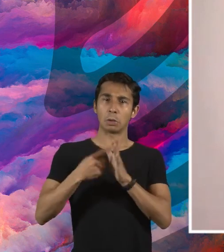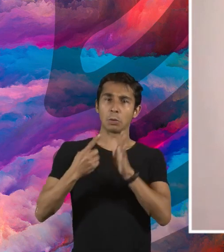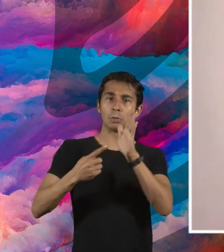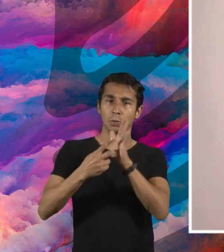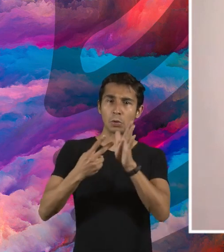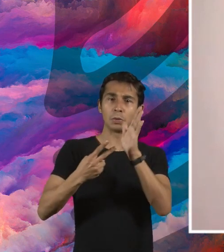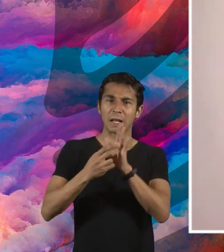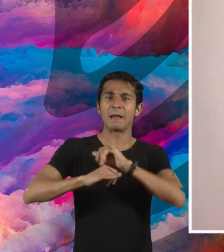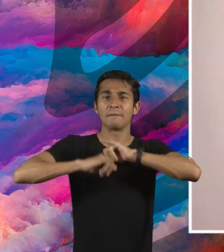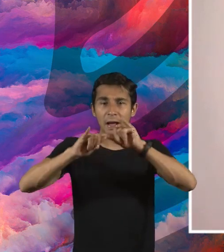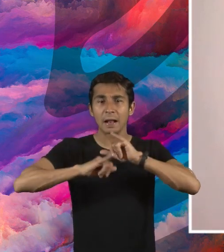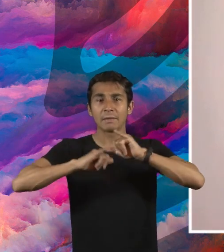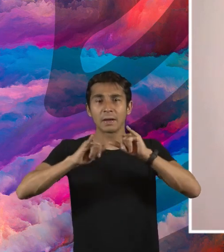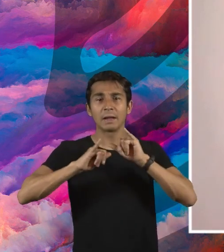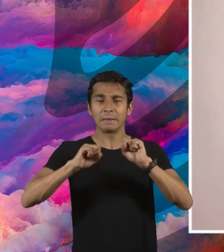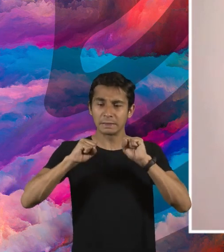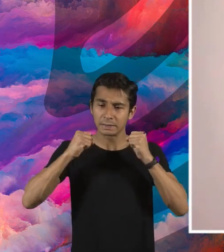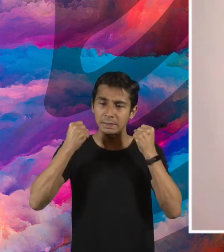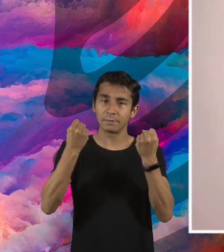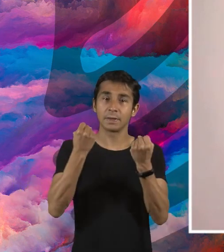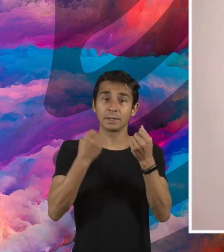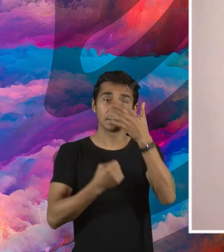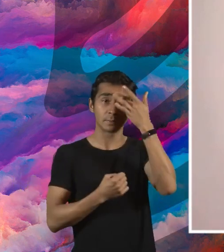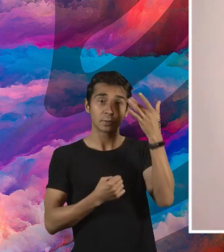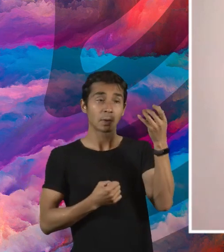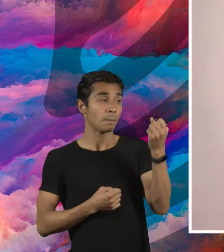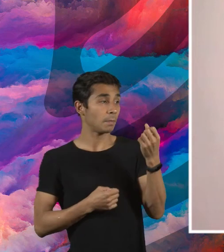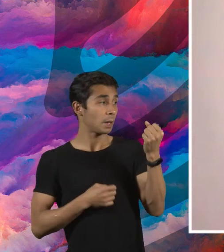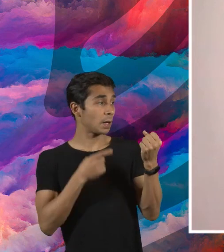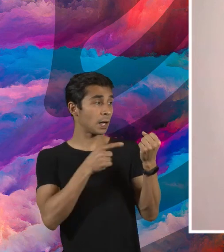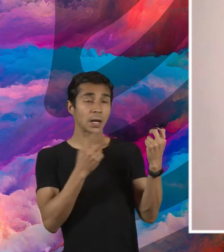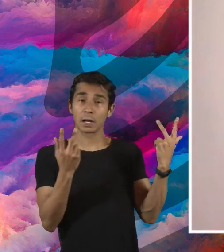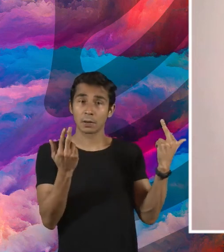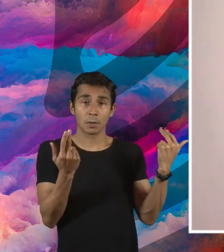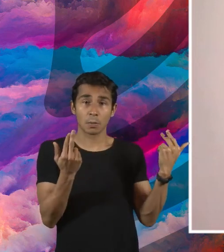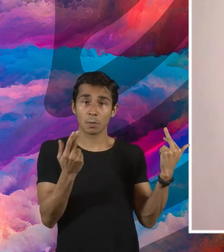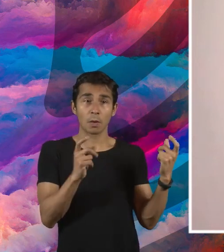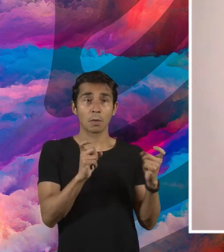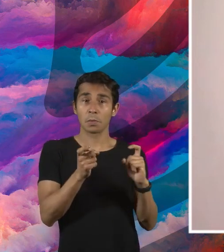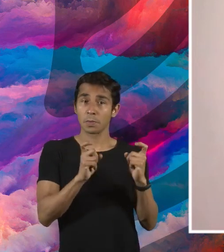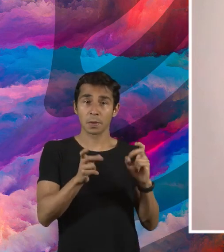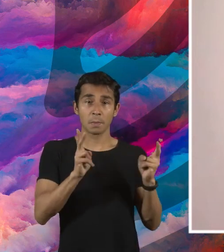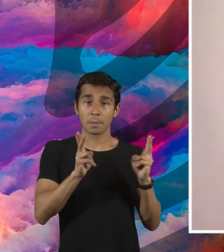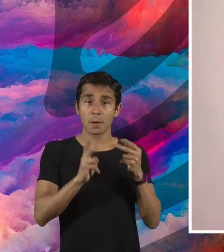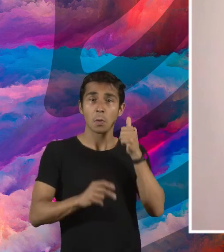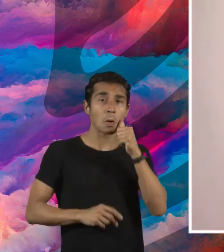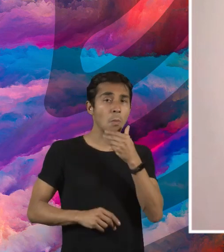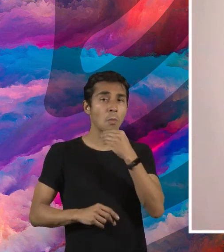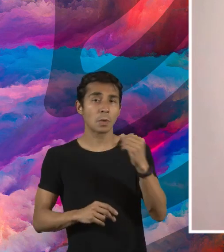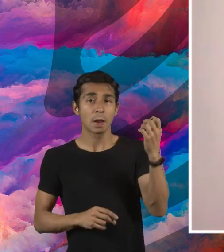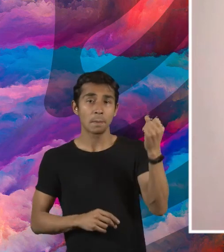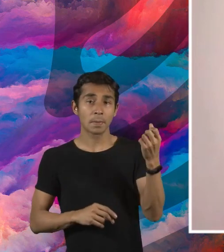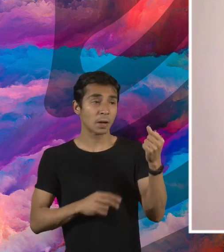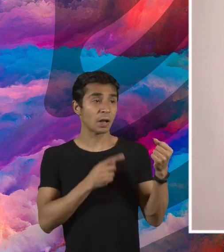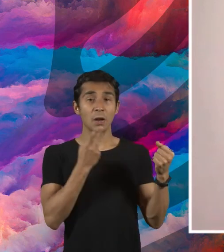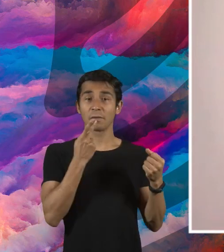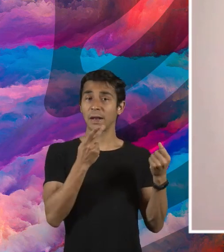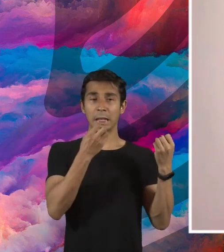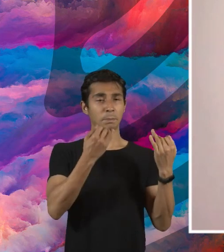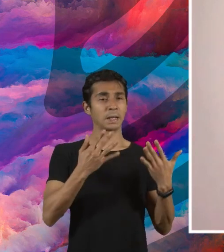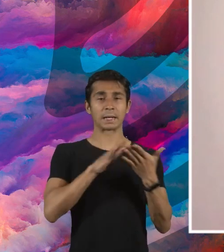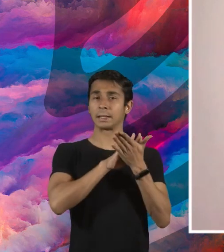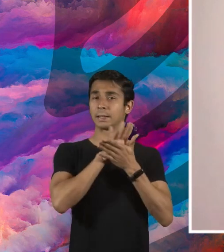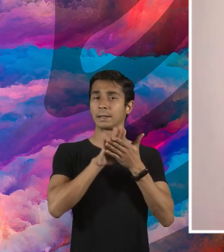pessoa branca chega ali no mesmo lugar que eu, na mesma reunião, uma mulher branca ou um homem branco, ele não precisa falar nada,